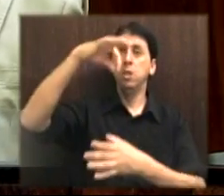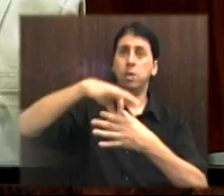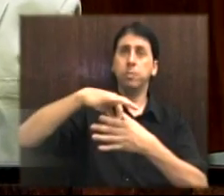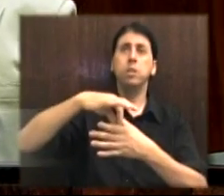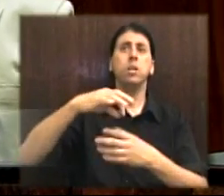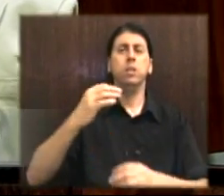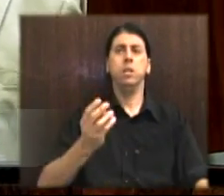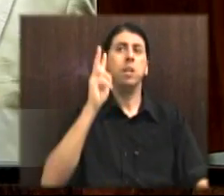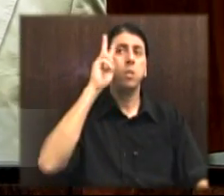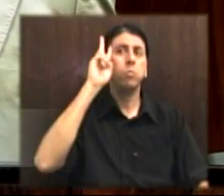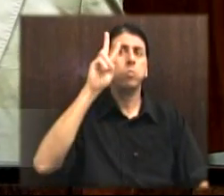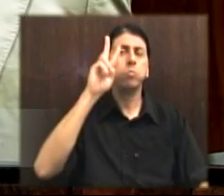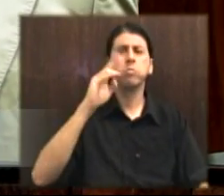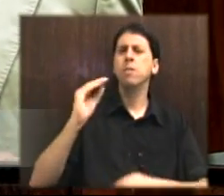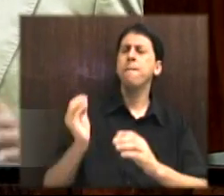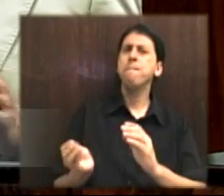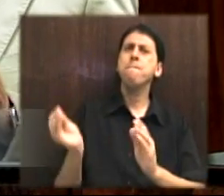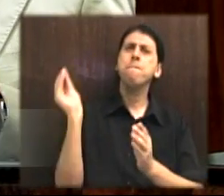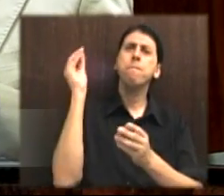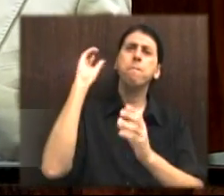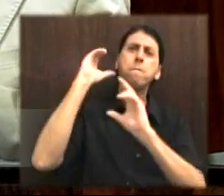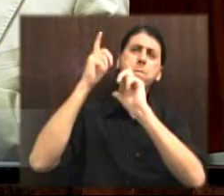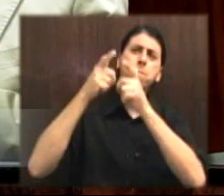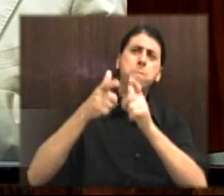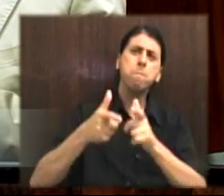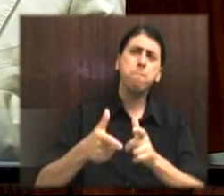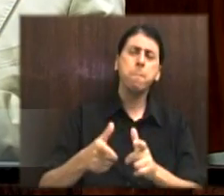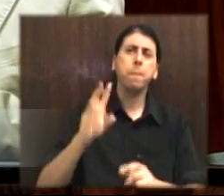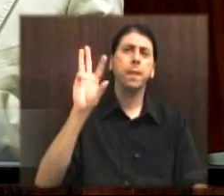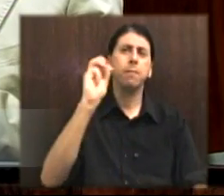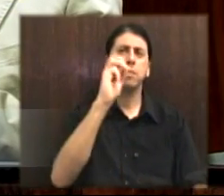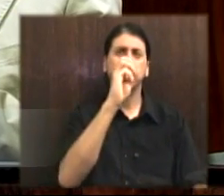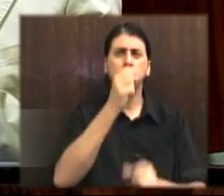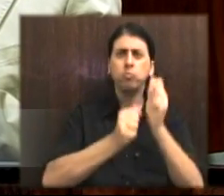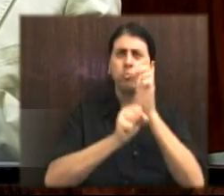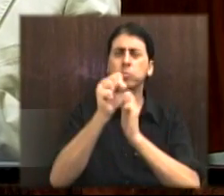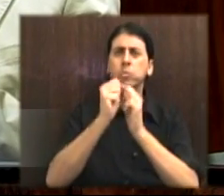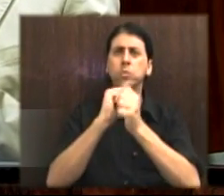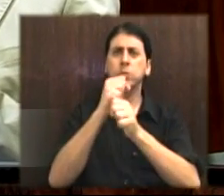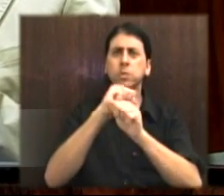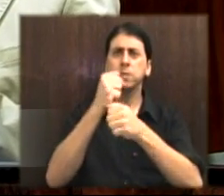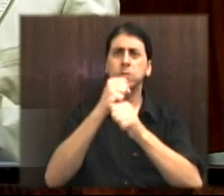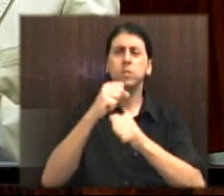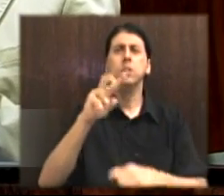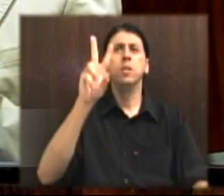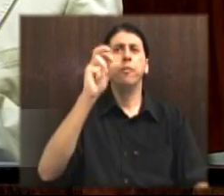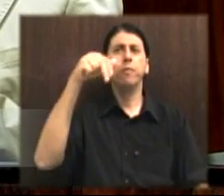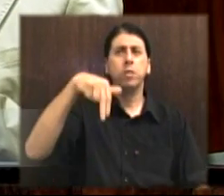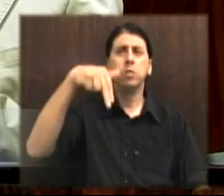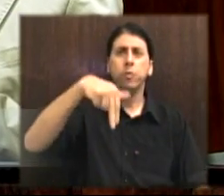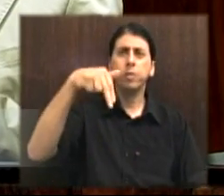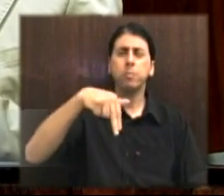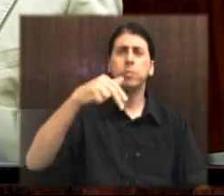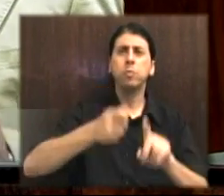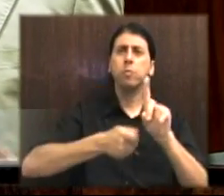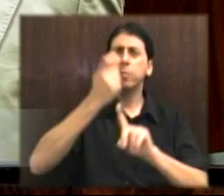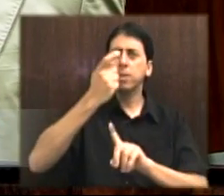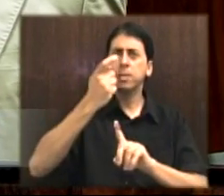de 300 anos, no dia 20 de novembro de 1695,